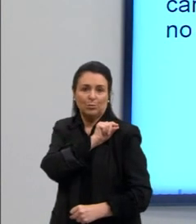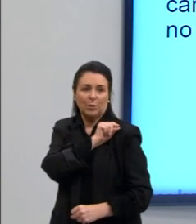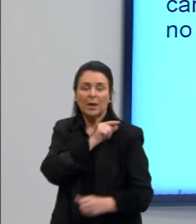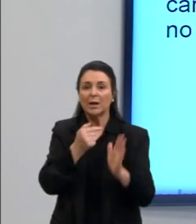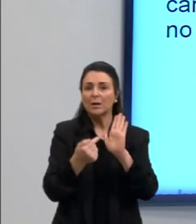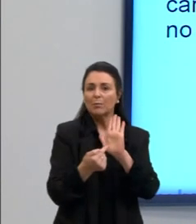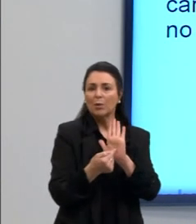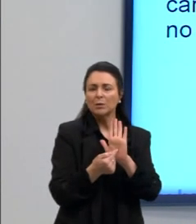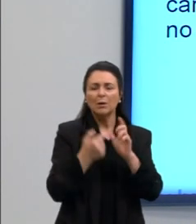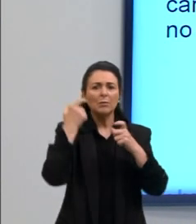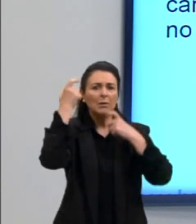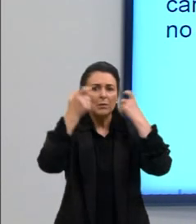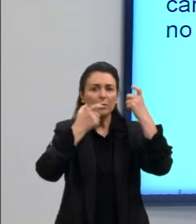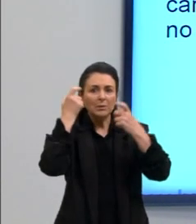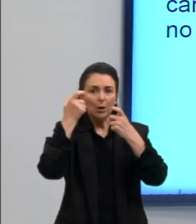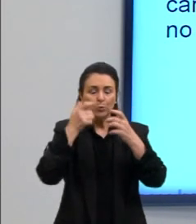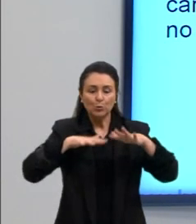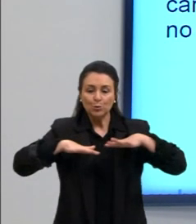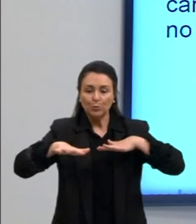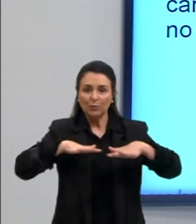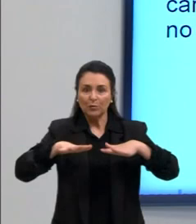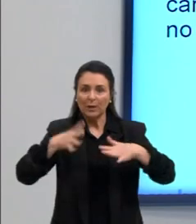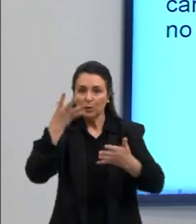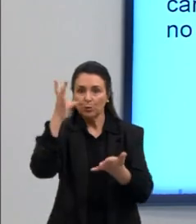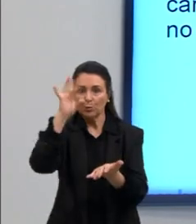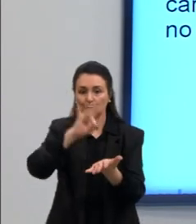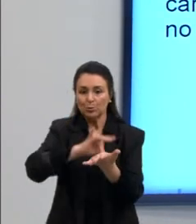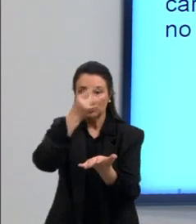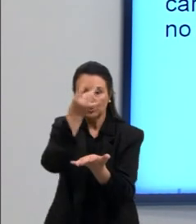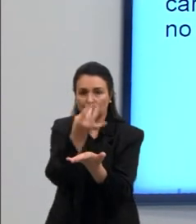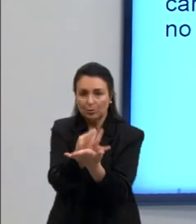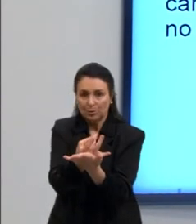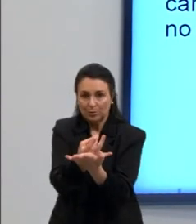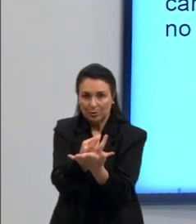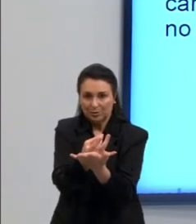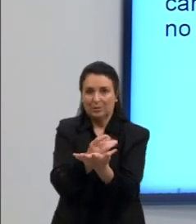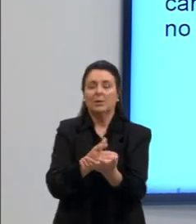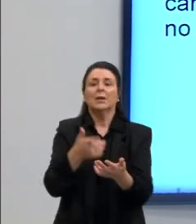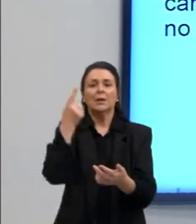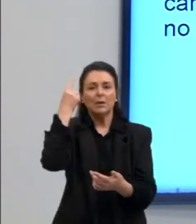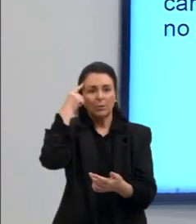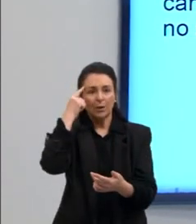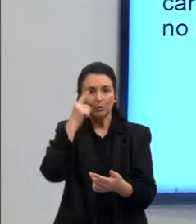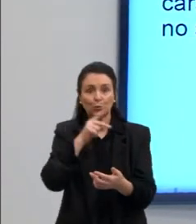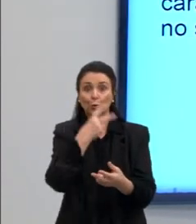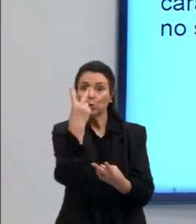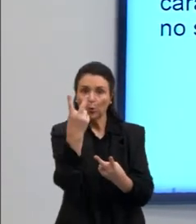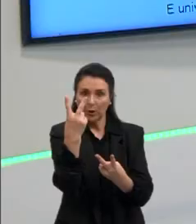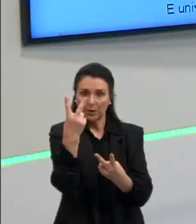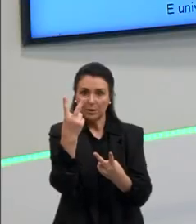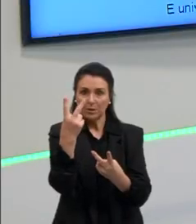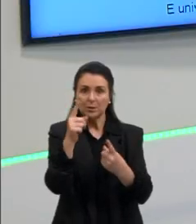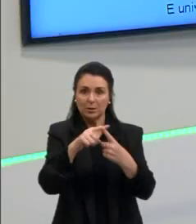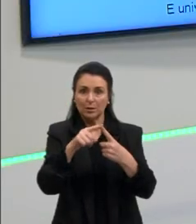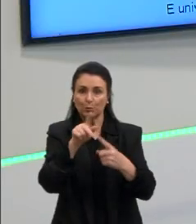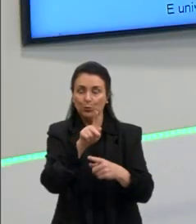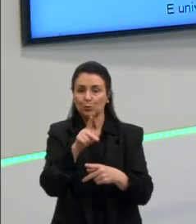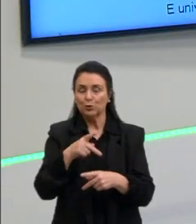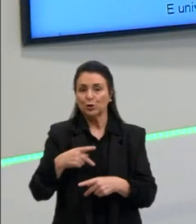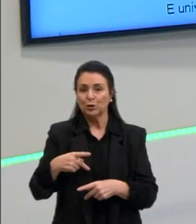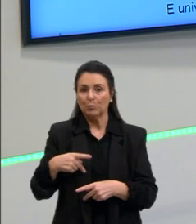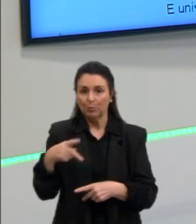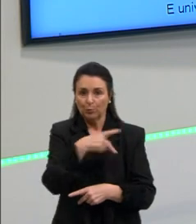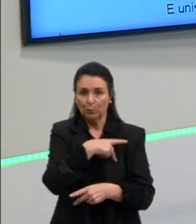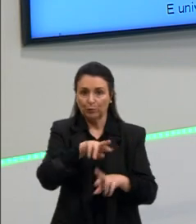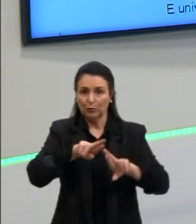movimentos heréticos, como, por exemplo, dos cátaros e dos albigenses. Então, pessoal, eu